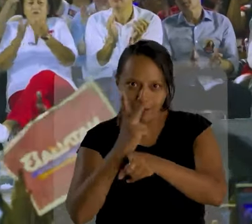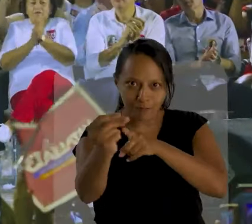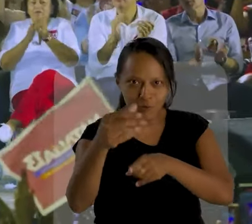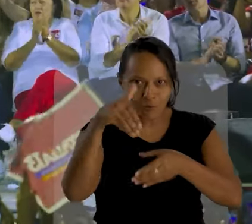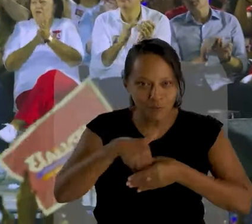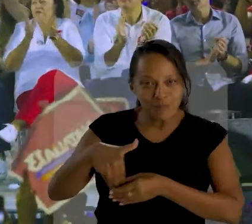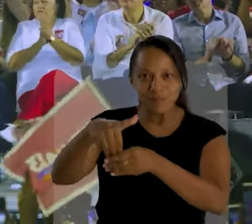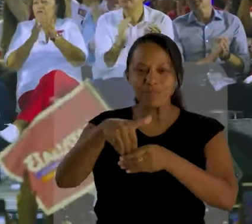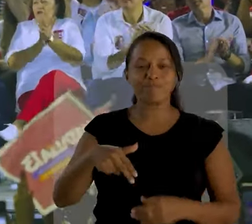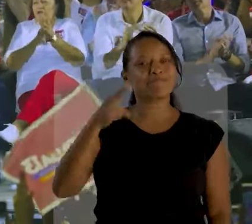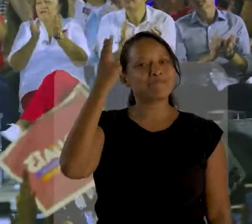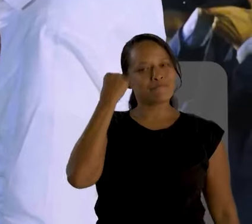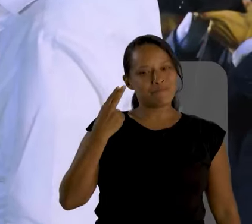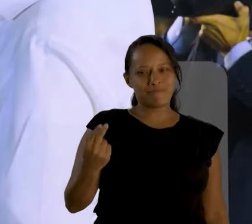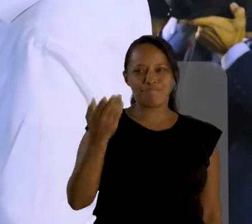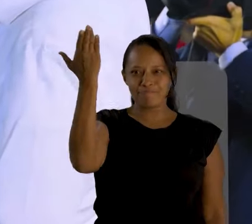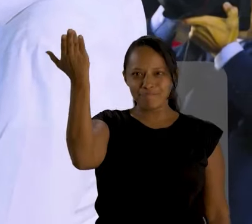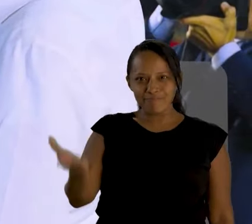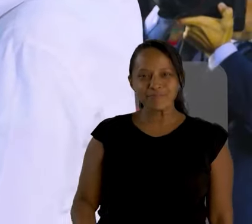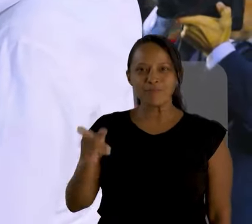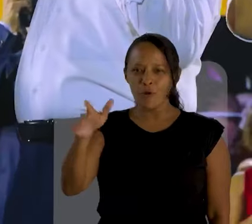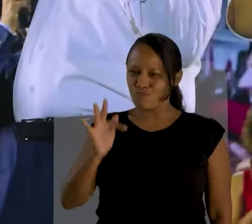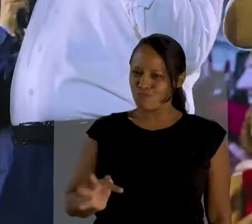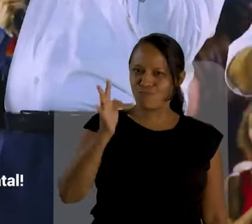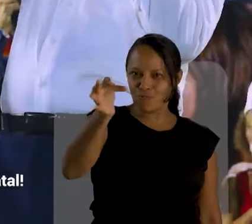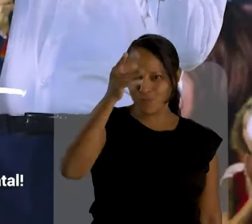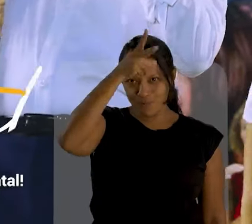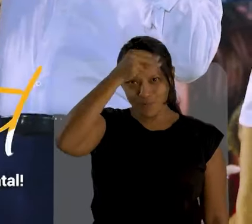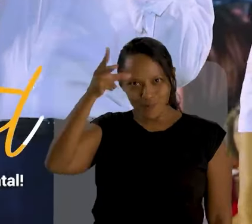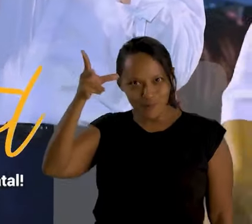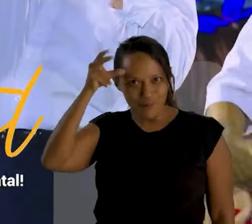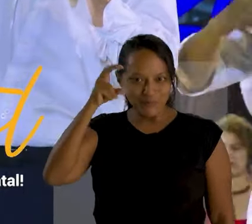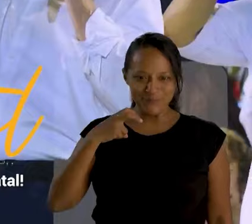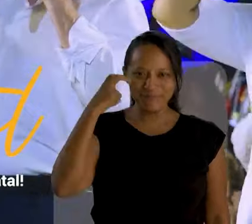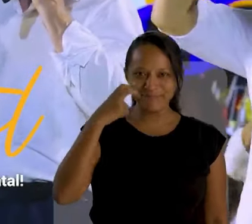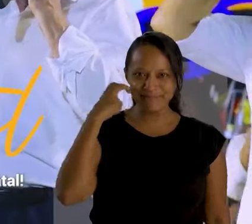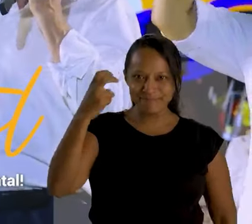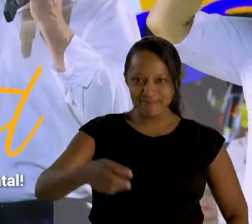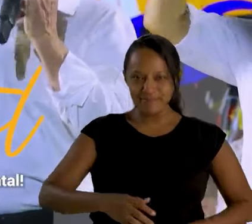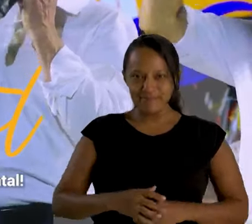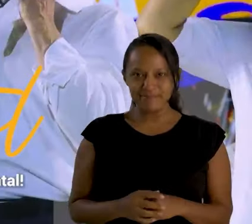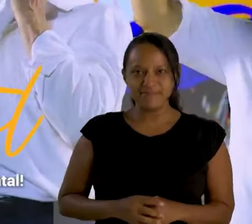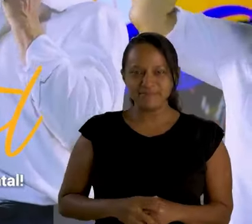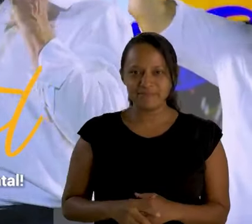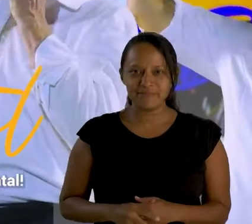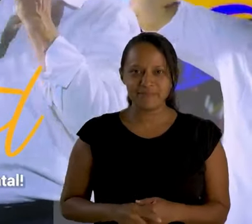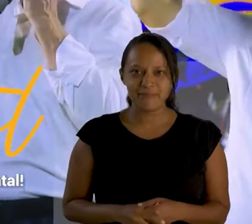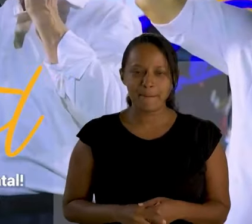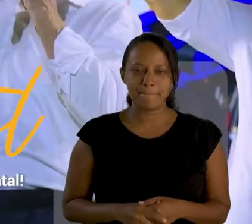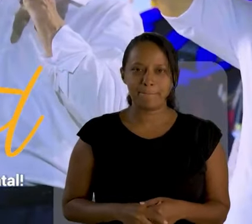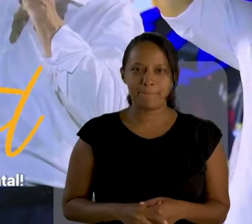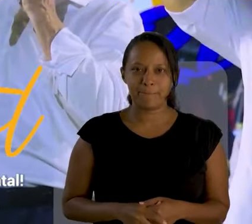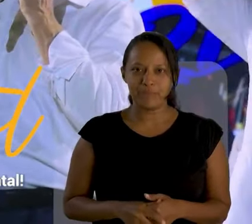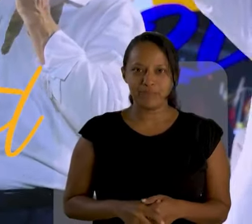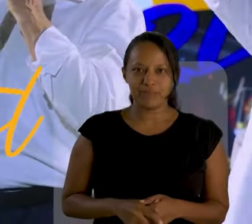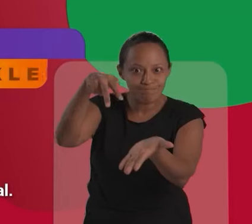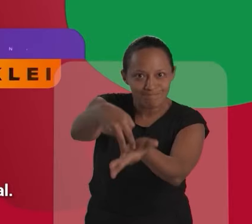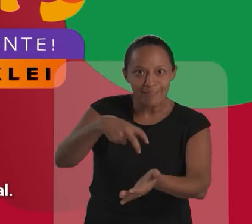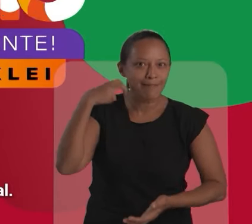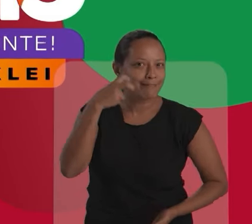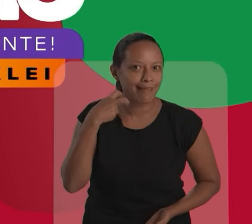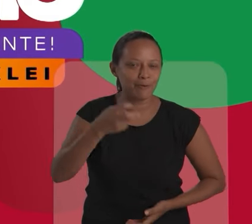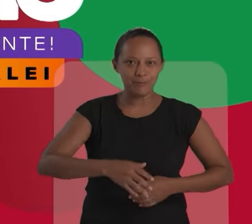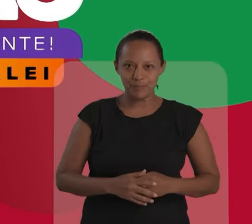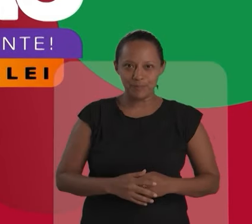com propostas. Até a vitória, Natal! Natália Boudavide, futura prefeita de Natal.